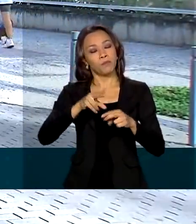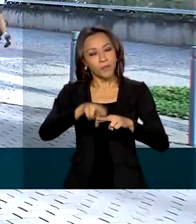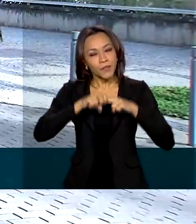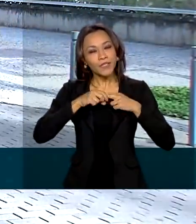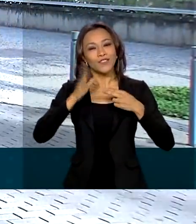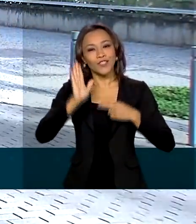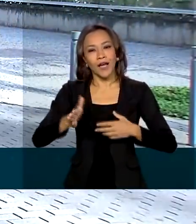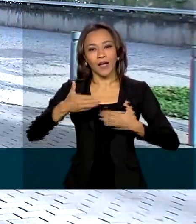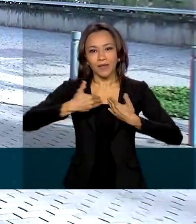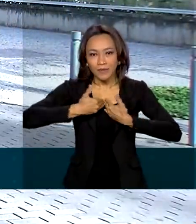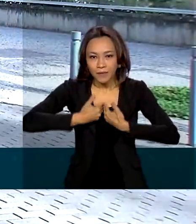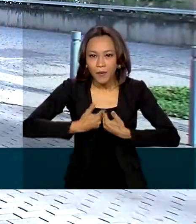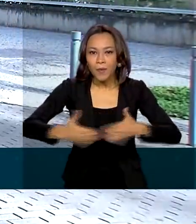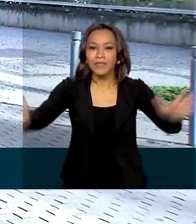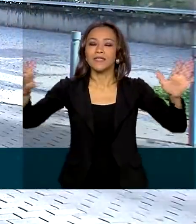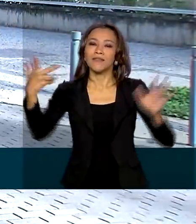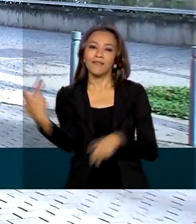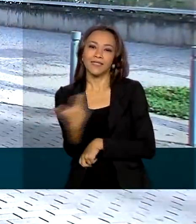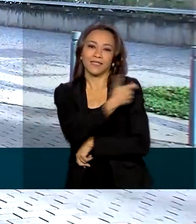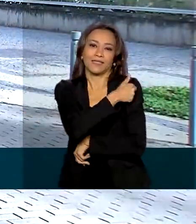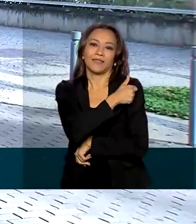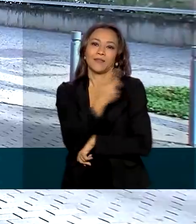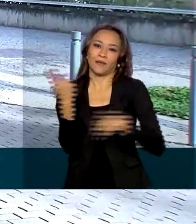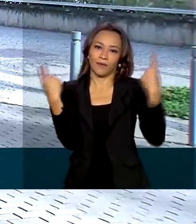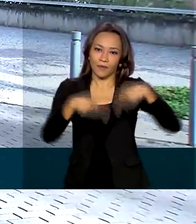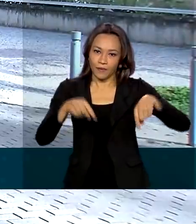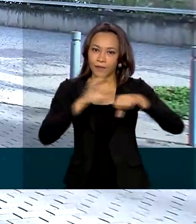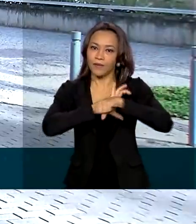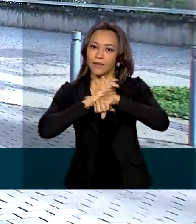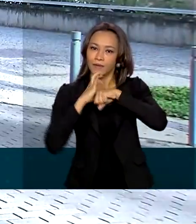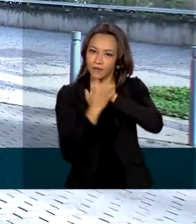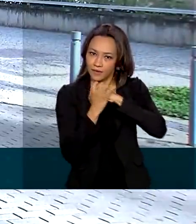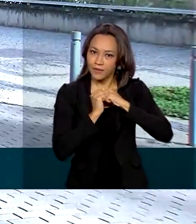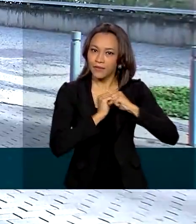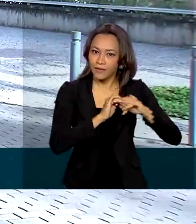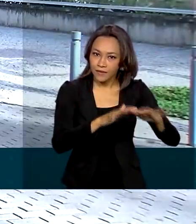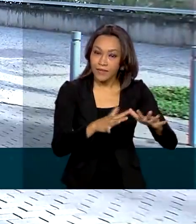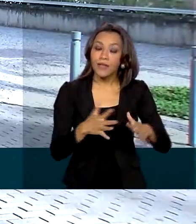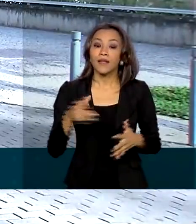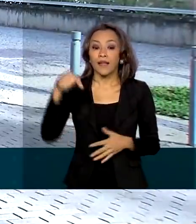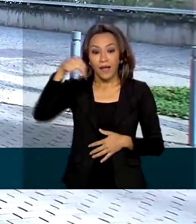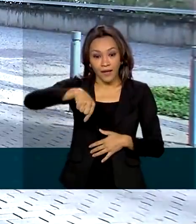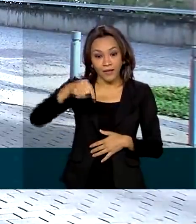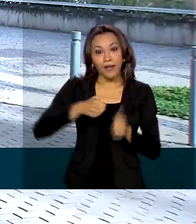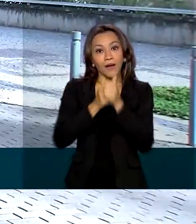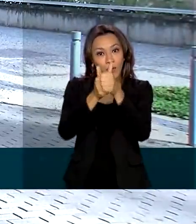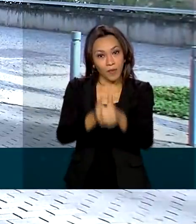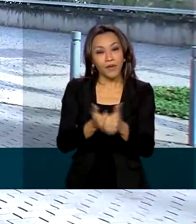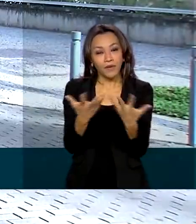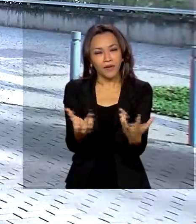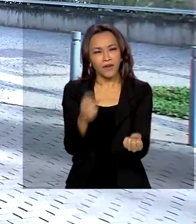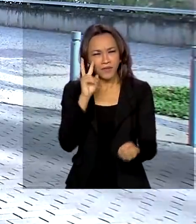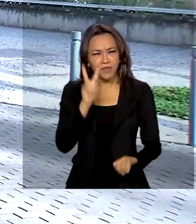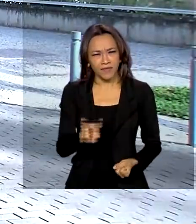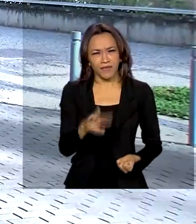para a Campanha Nacional de Vacinação contra a Covid-19. A equipe da TV Brasil acompanhou. Vamos ver.